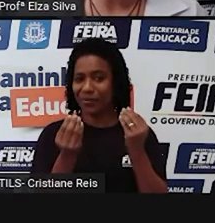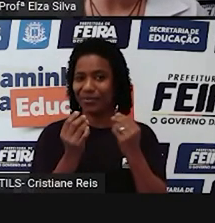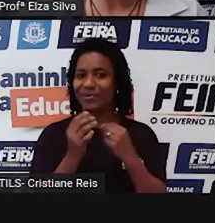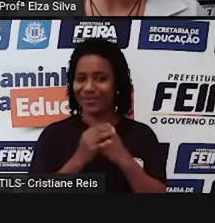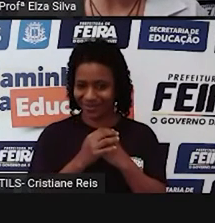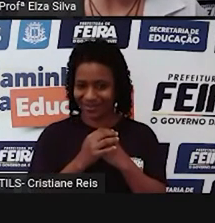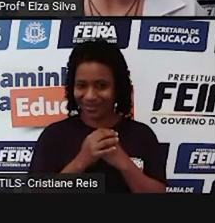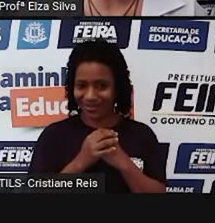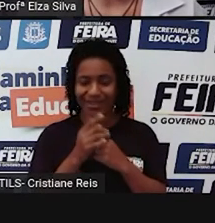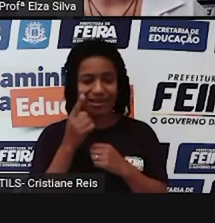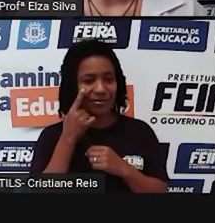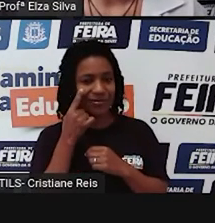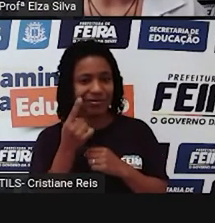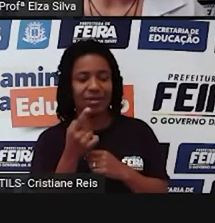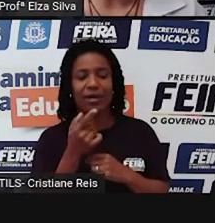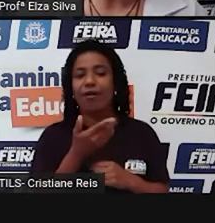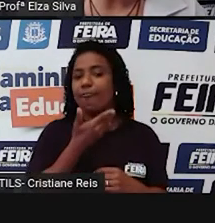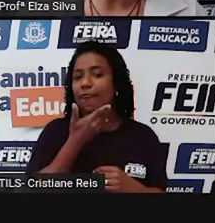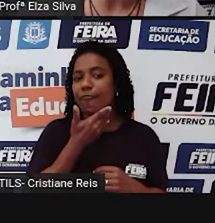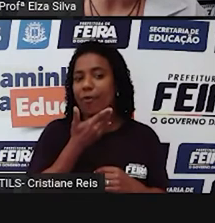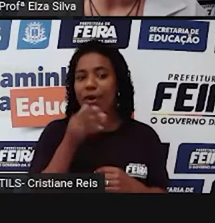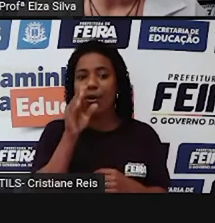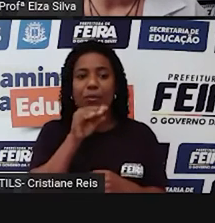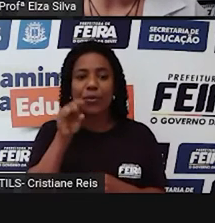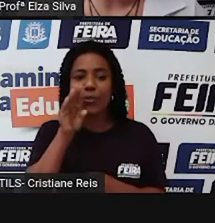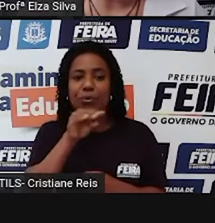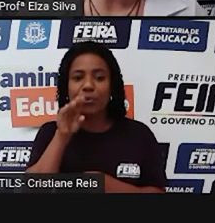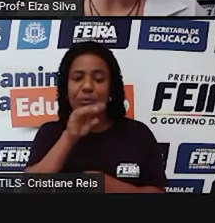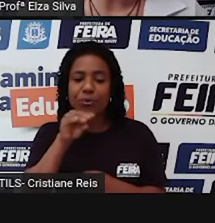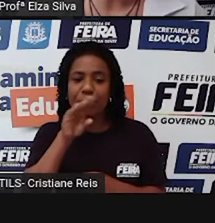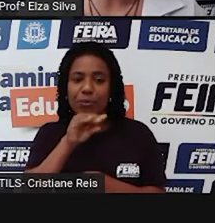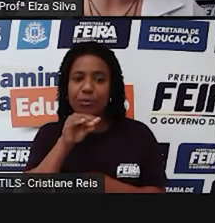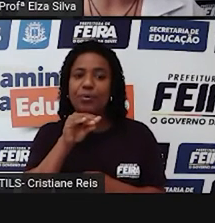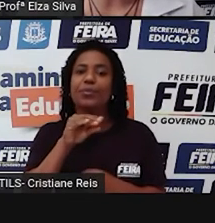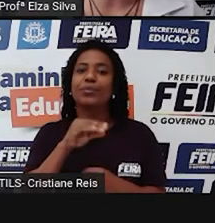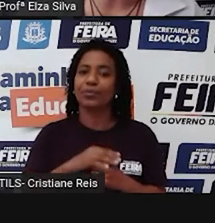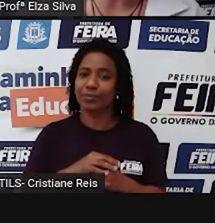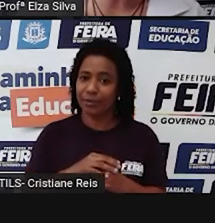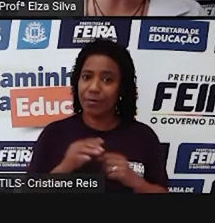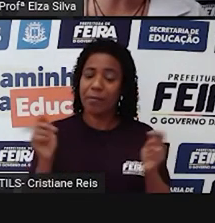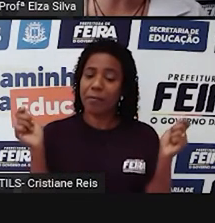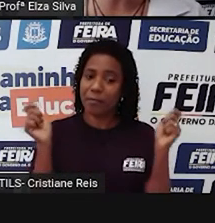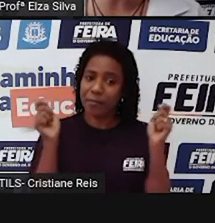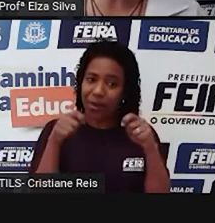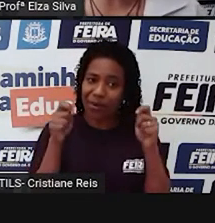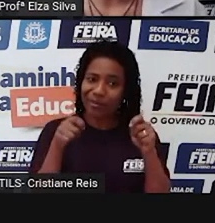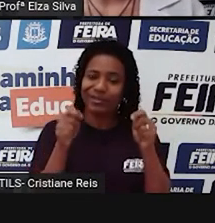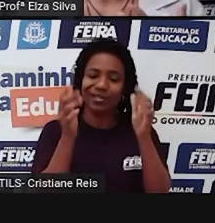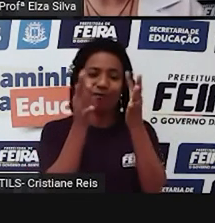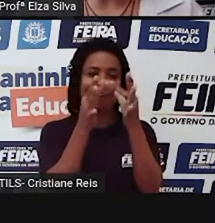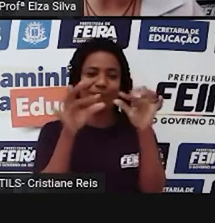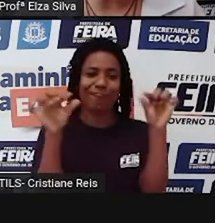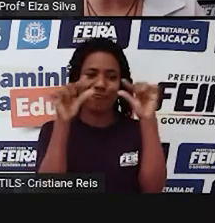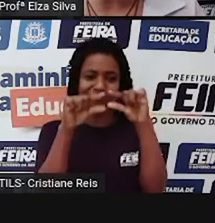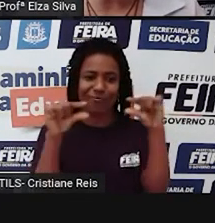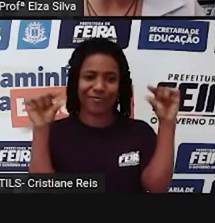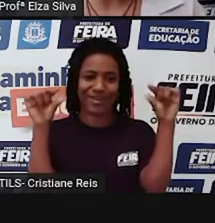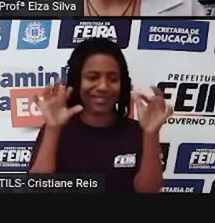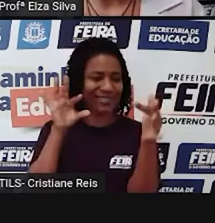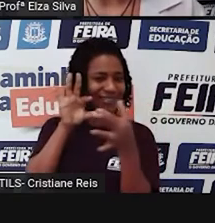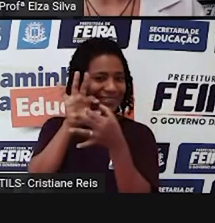maneira de pronunciar da tradução nós também podemos ampliar os nossos conhecimentos e o nosso